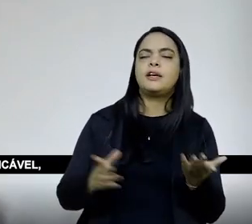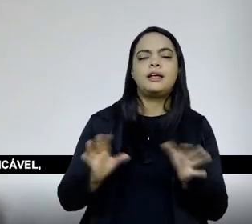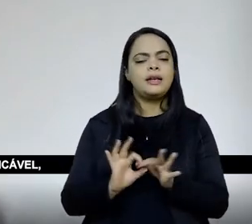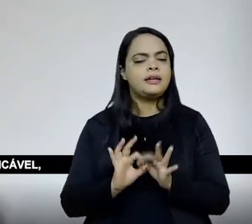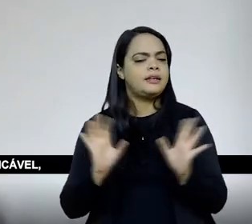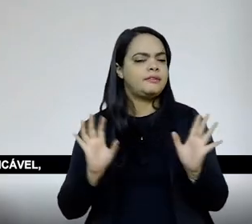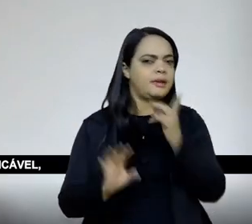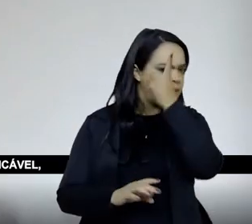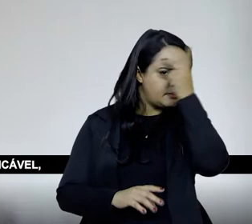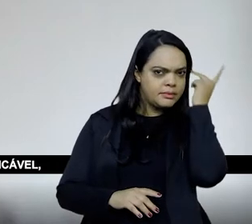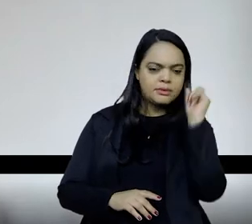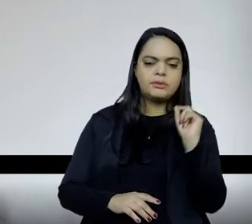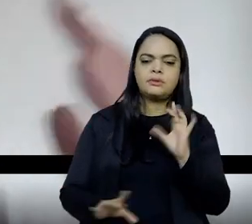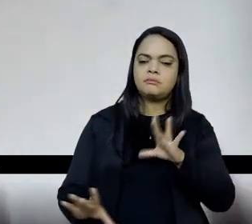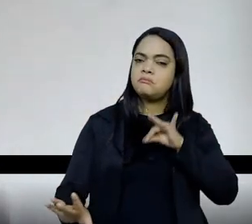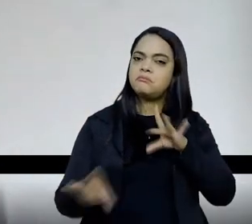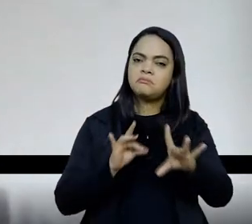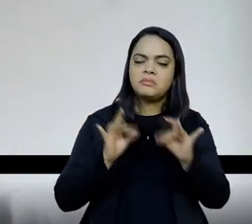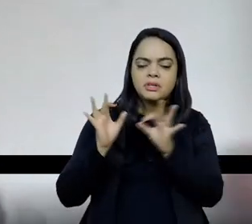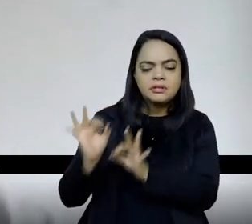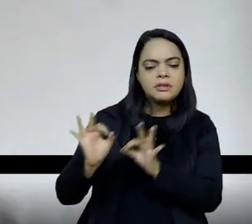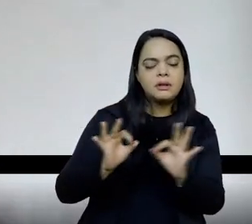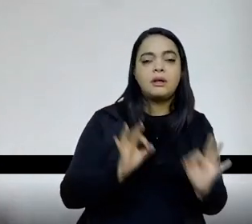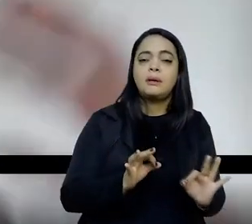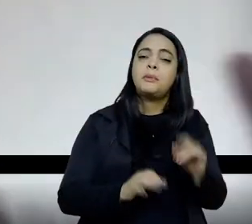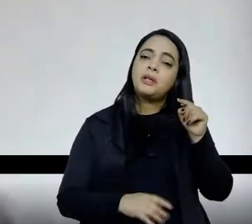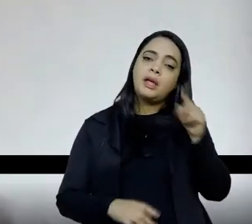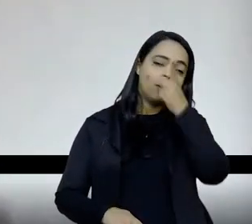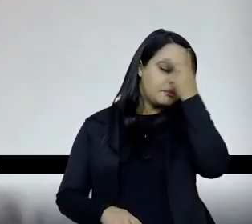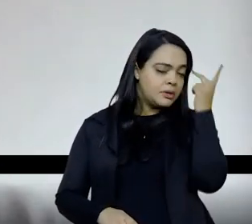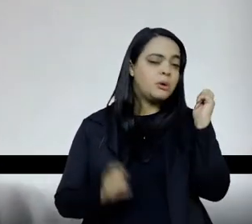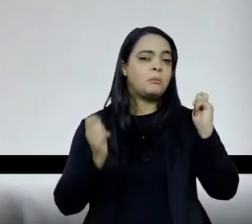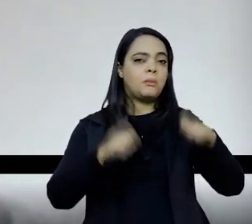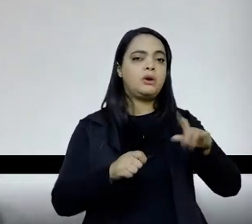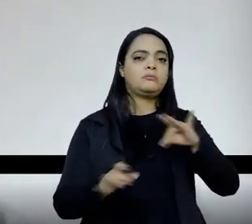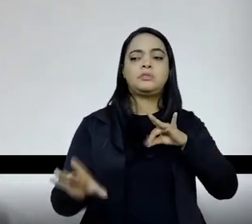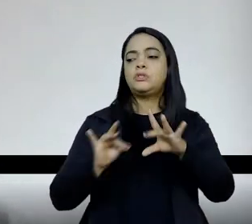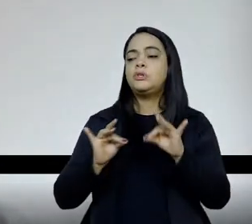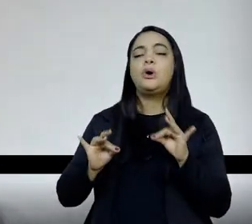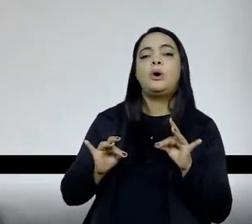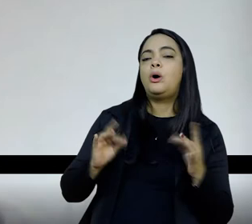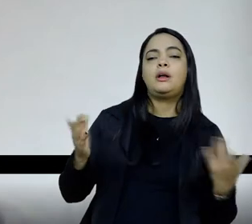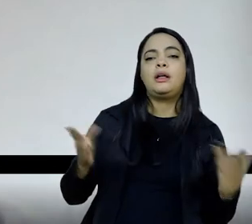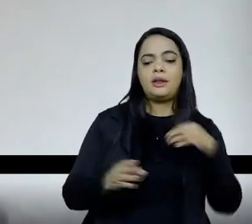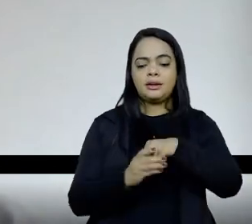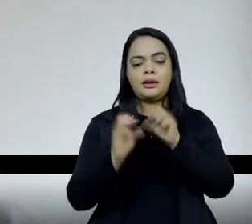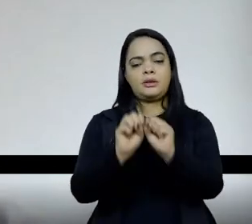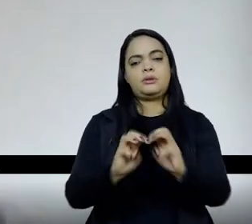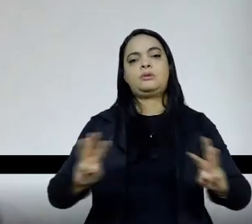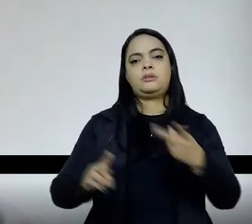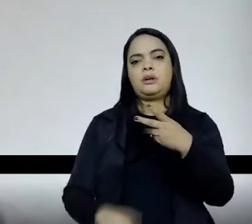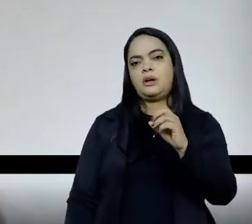justificável, mas que ele tenha escolha, quer fazer, tem, então, a ideia